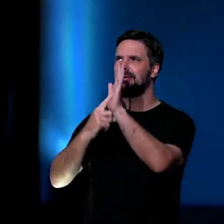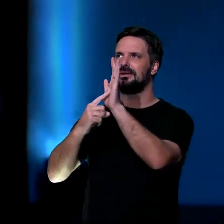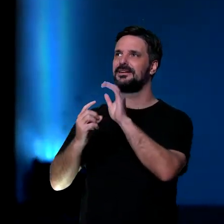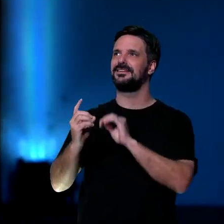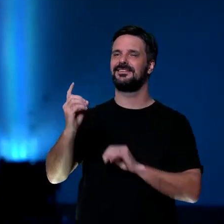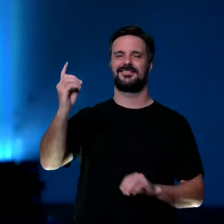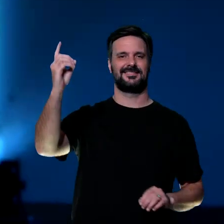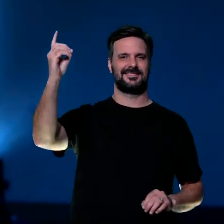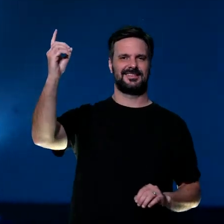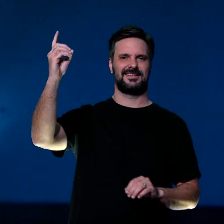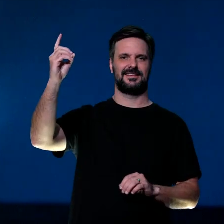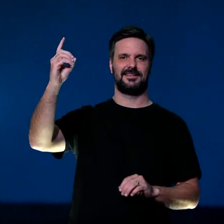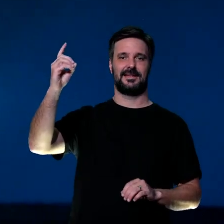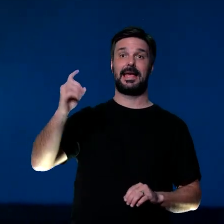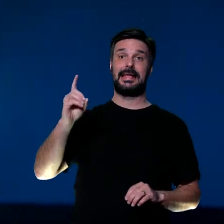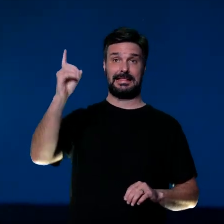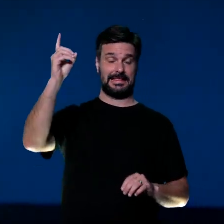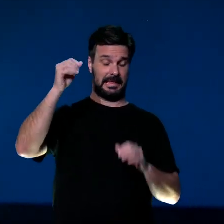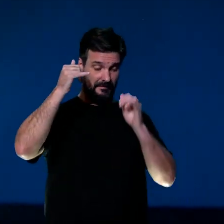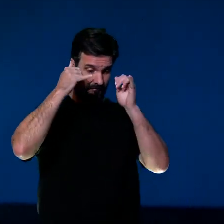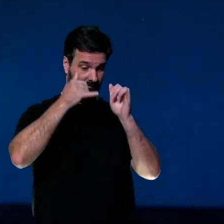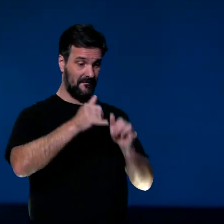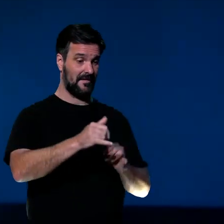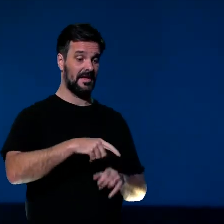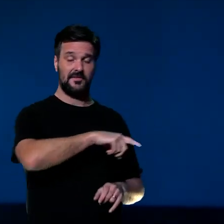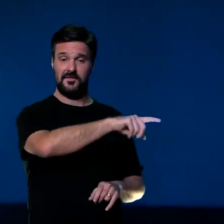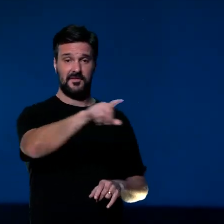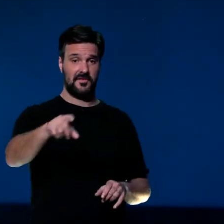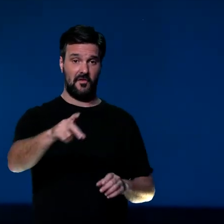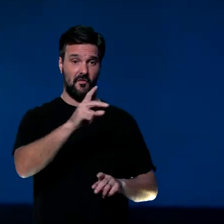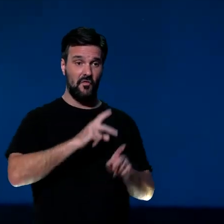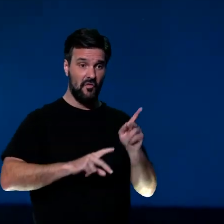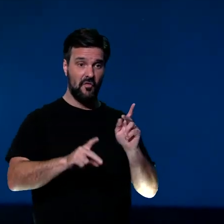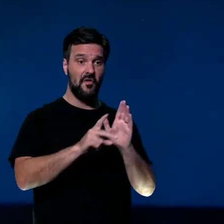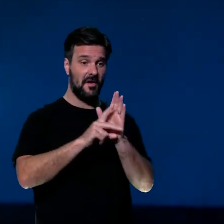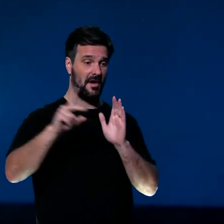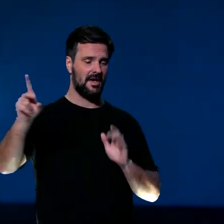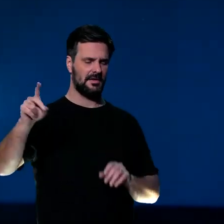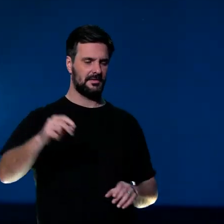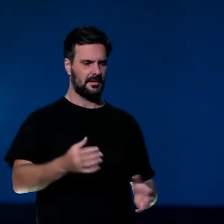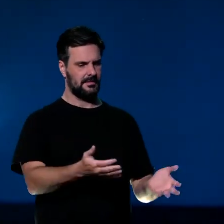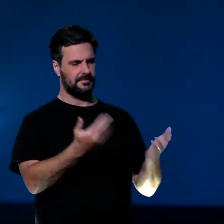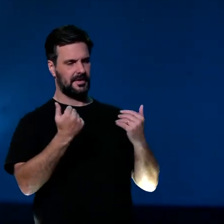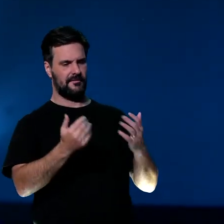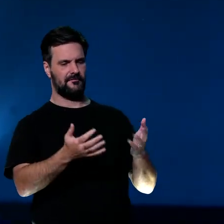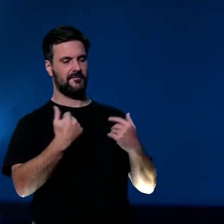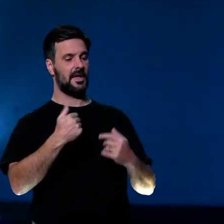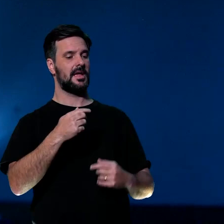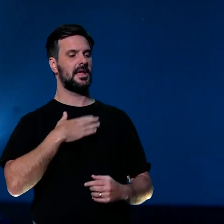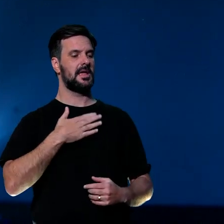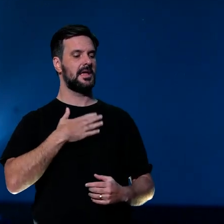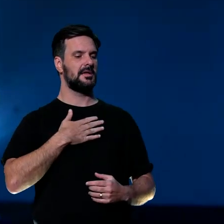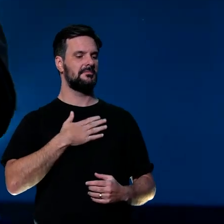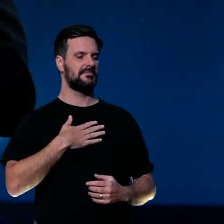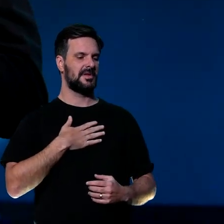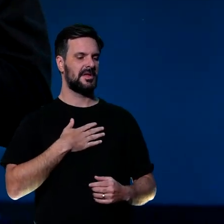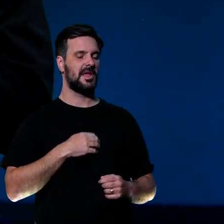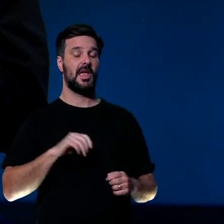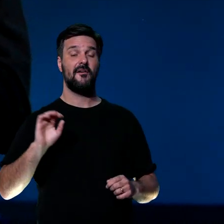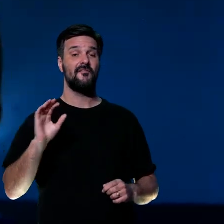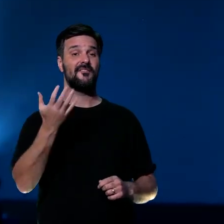olha, eu sei que você está ansioso, eu sei que isso tudo te preocupa, mas traz para mim. Joga na minha mão que eu resolvo.